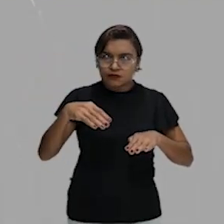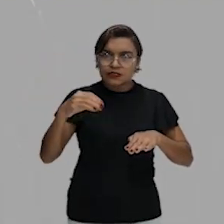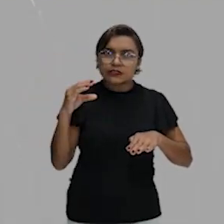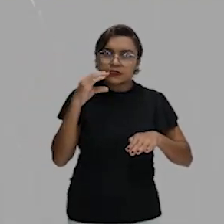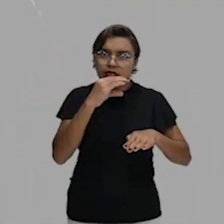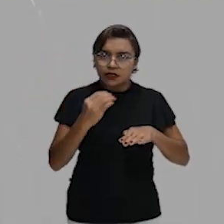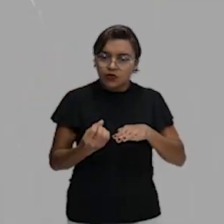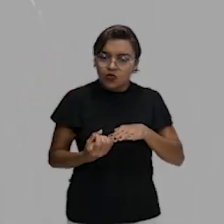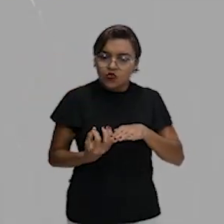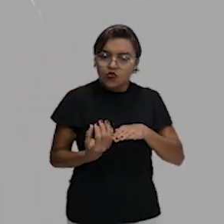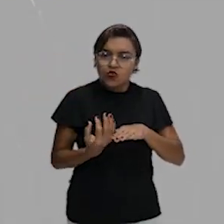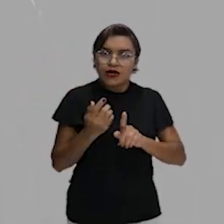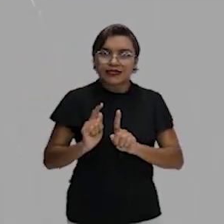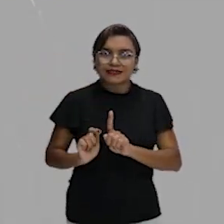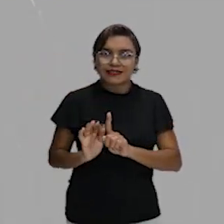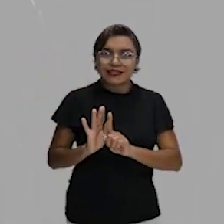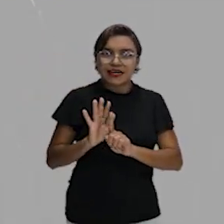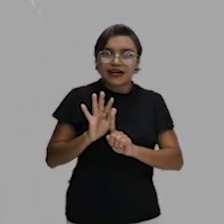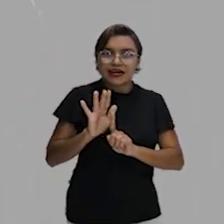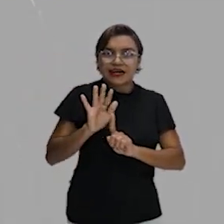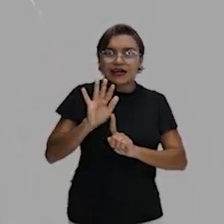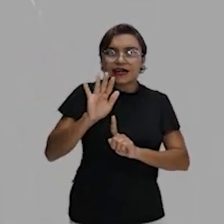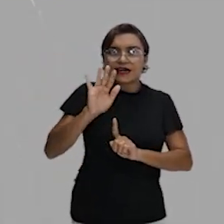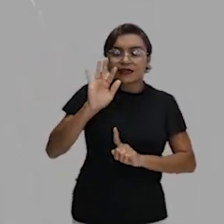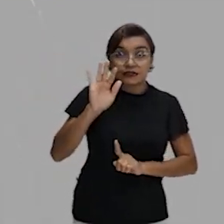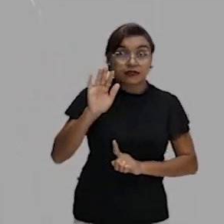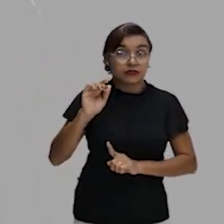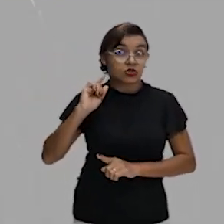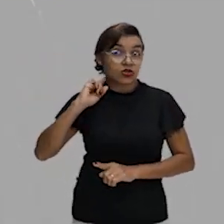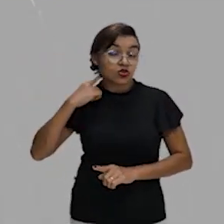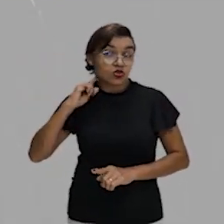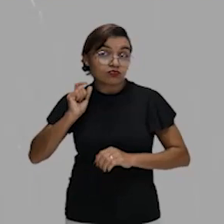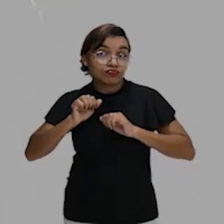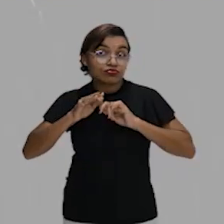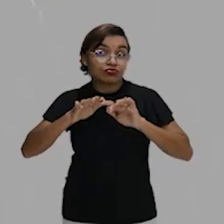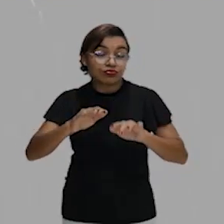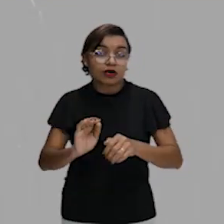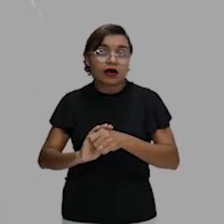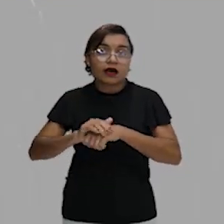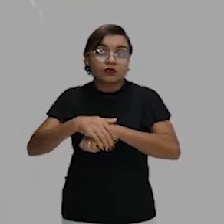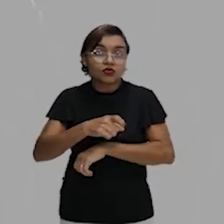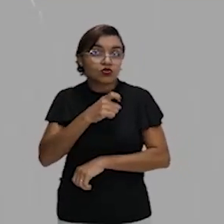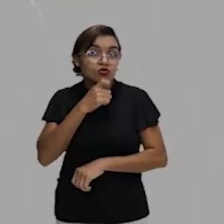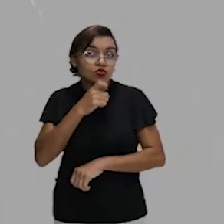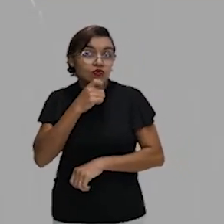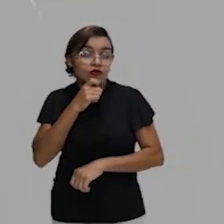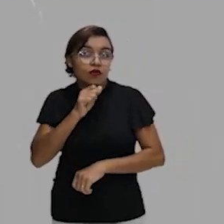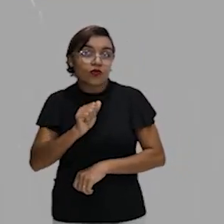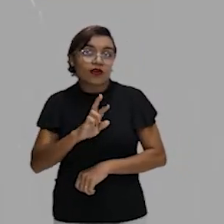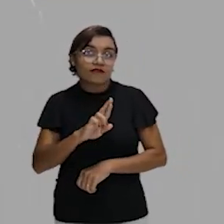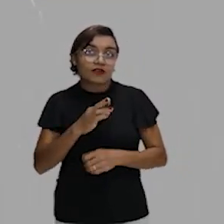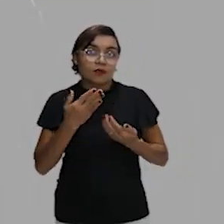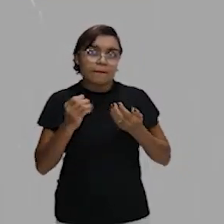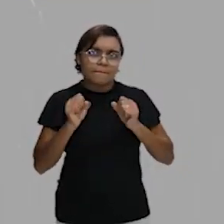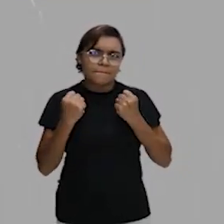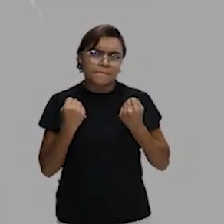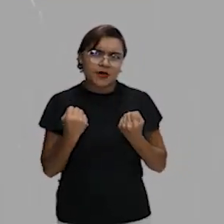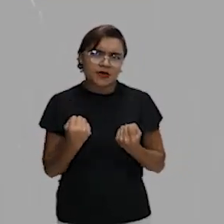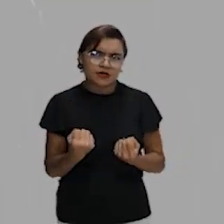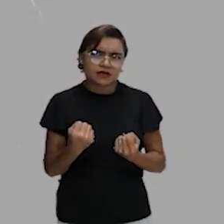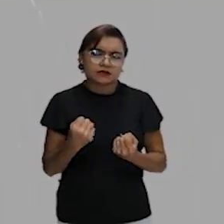gases poluintes pelas superfícies. Tá certo? De noite esfria e o ar frio é mais pesado, então o ar